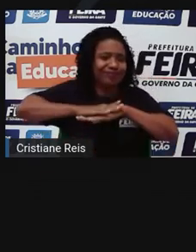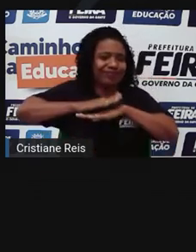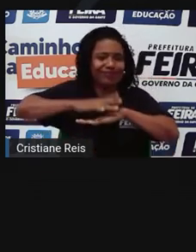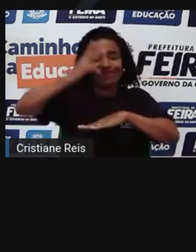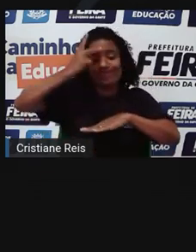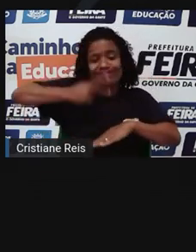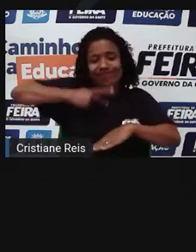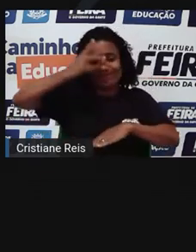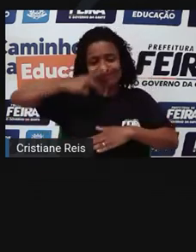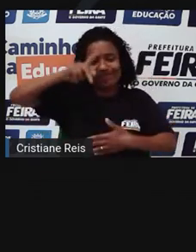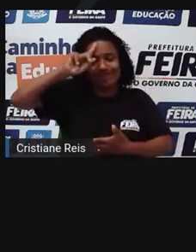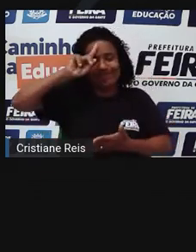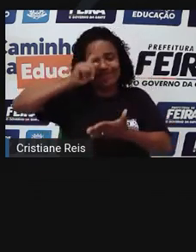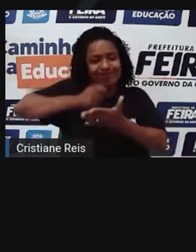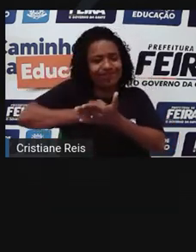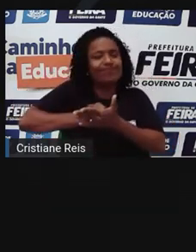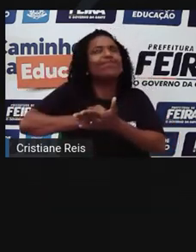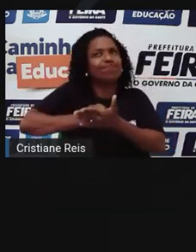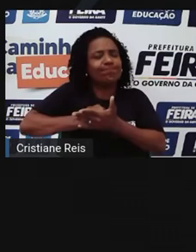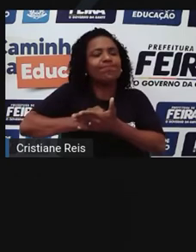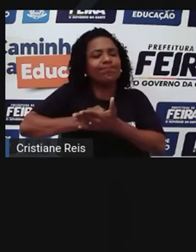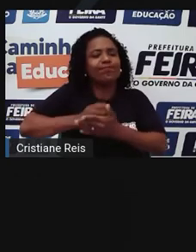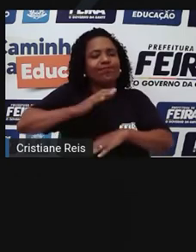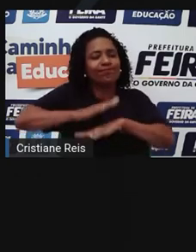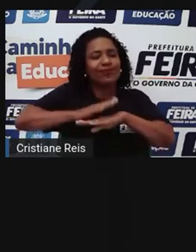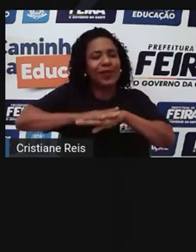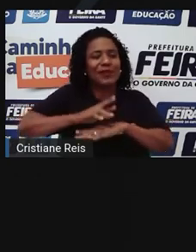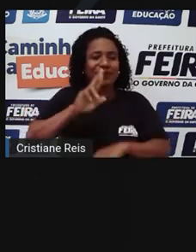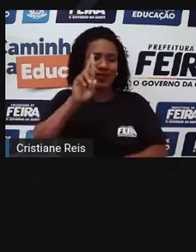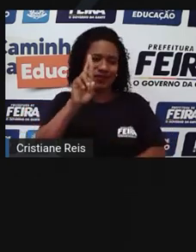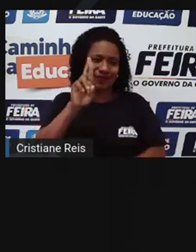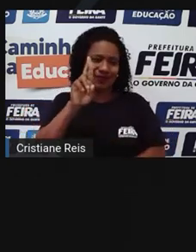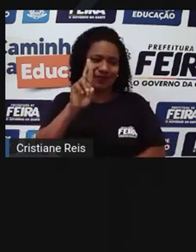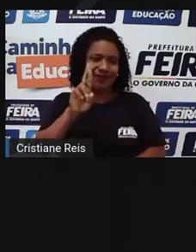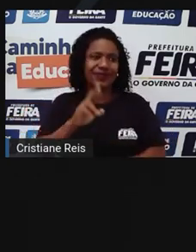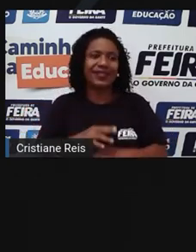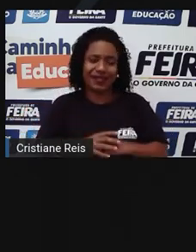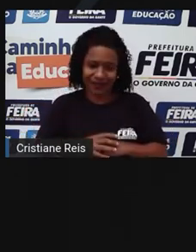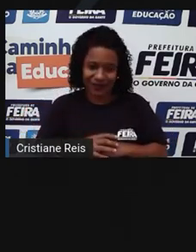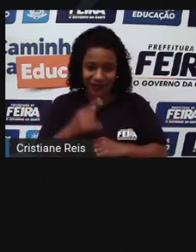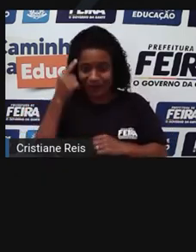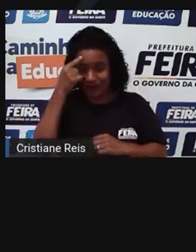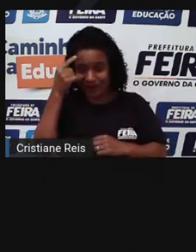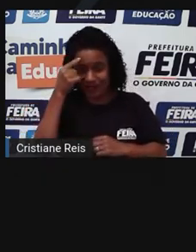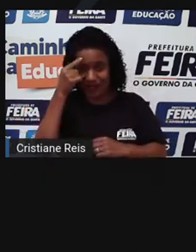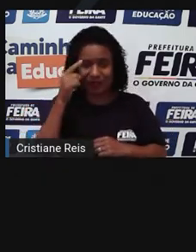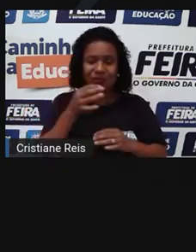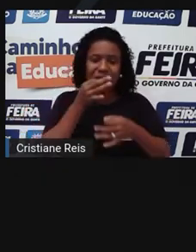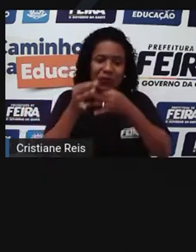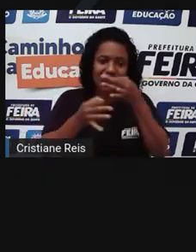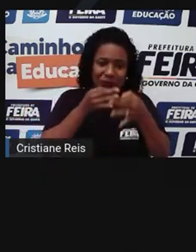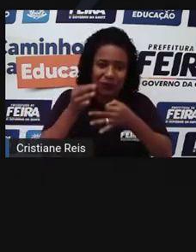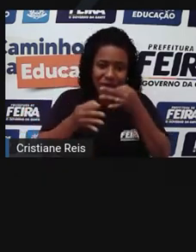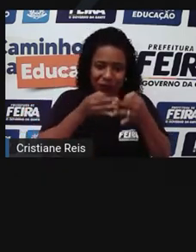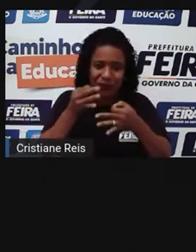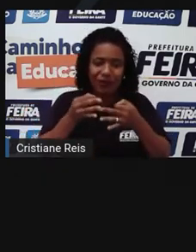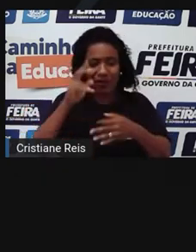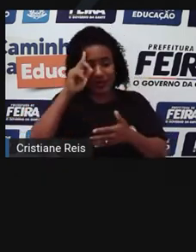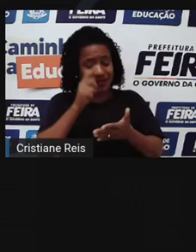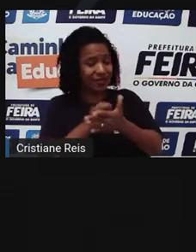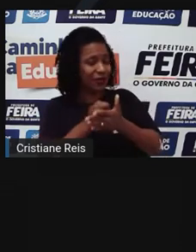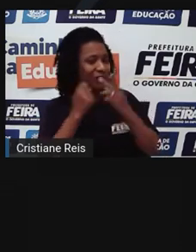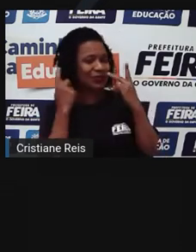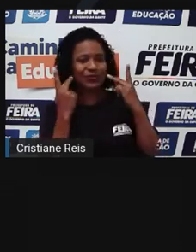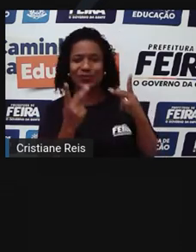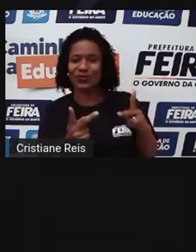palavra deve ser a sua. Na hora de escolher uma profissão, nunca se deixe levar por esses comentários. Este é o seu sonho